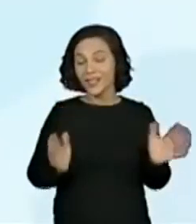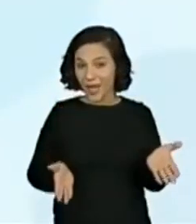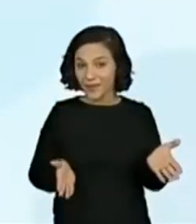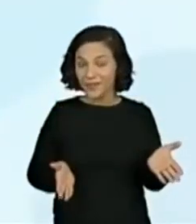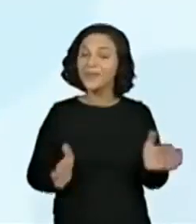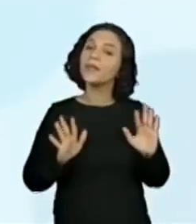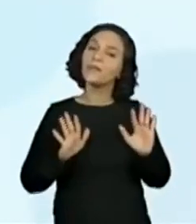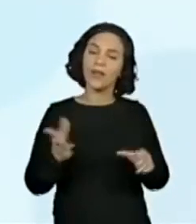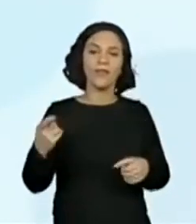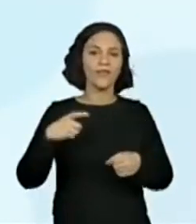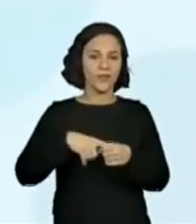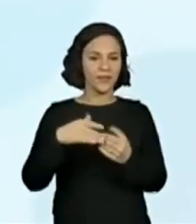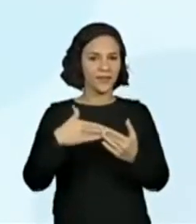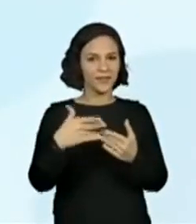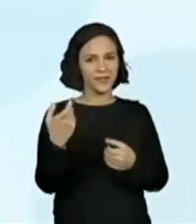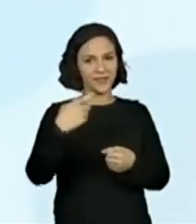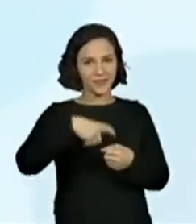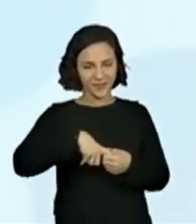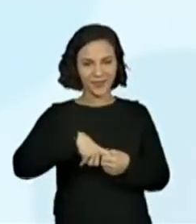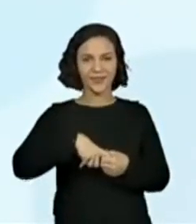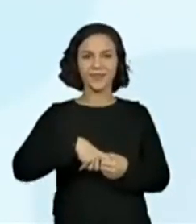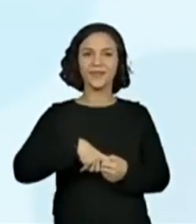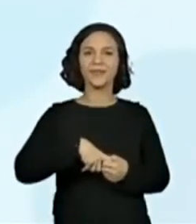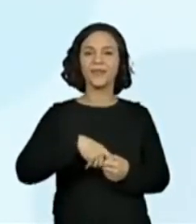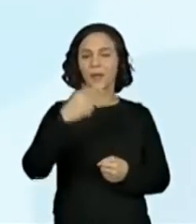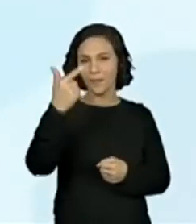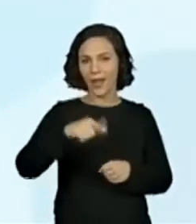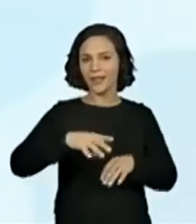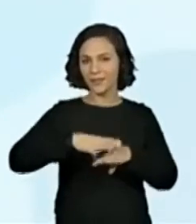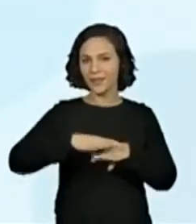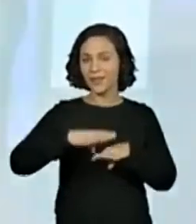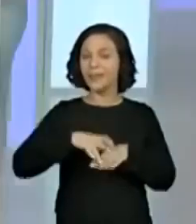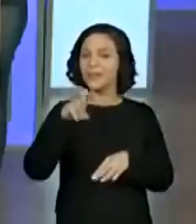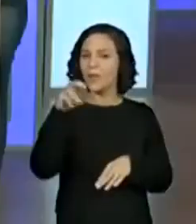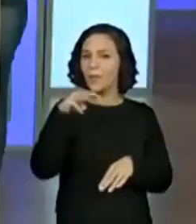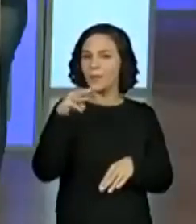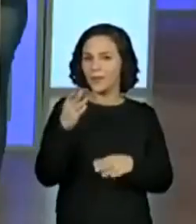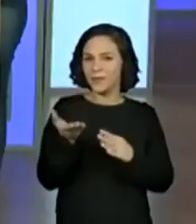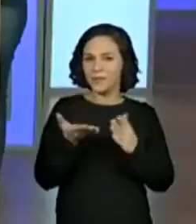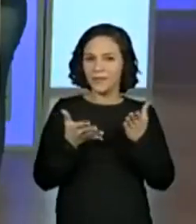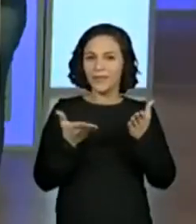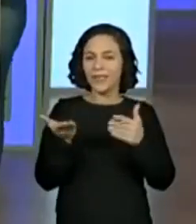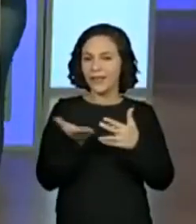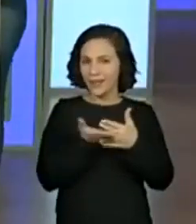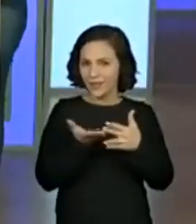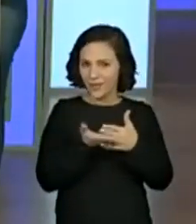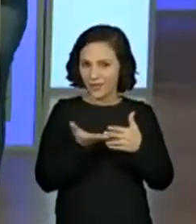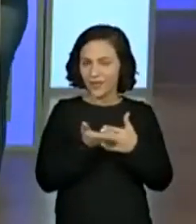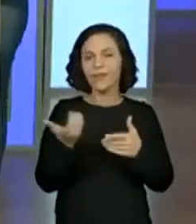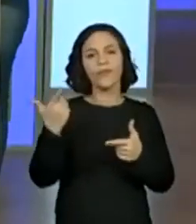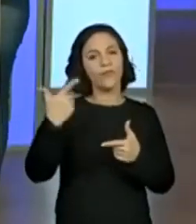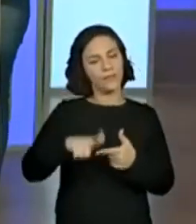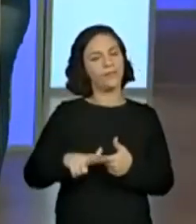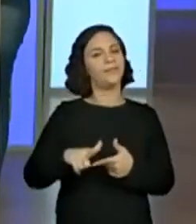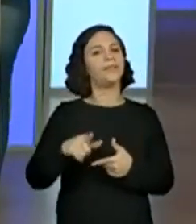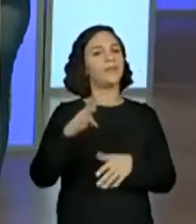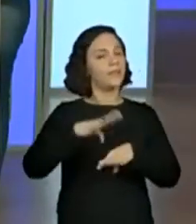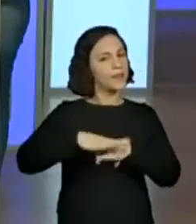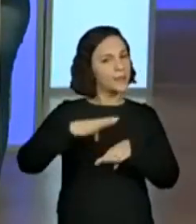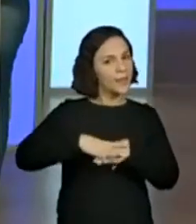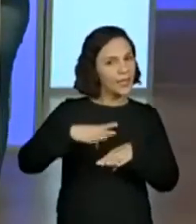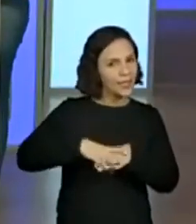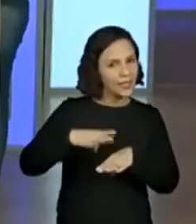mas a gente volta daqui a pouquinho, né? Alguns minutinhos e a gente está de volta aí para a segunda aula. Para continuar com a